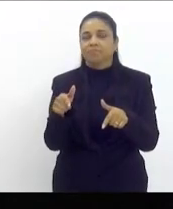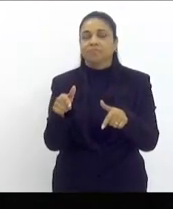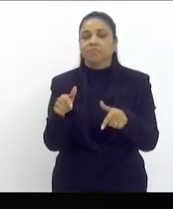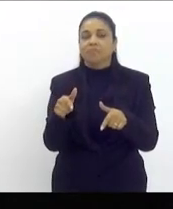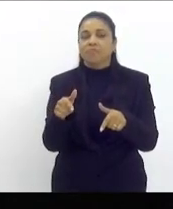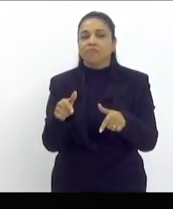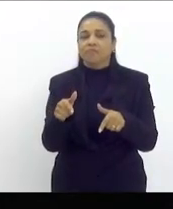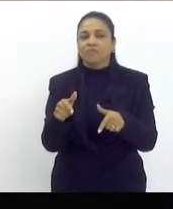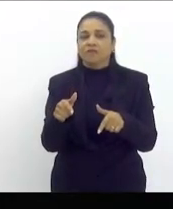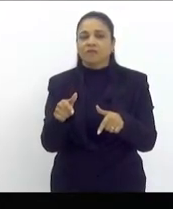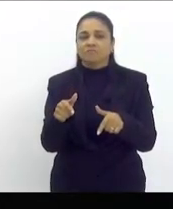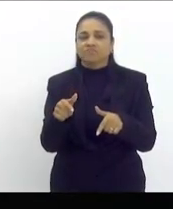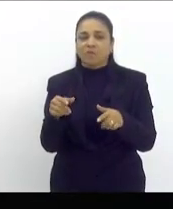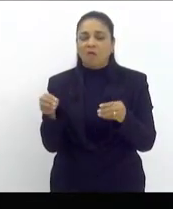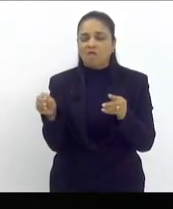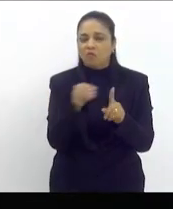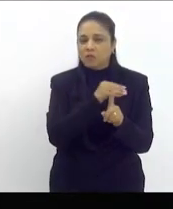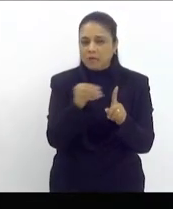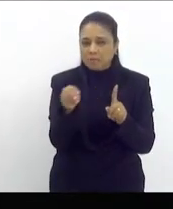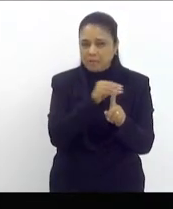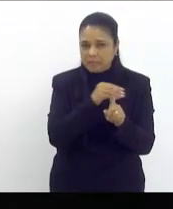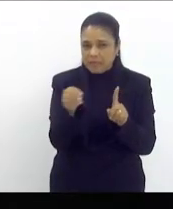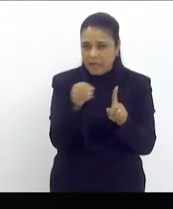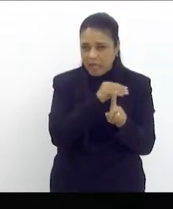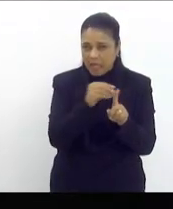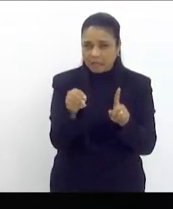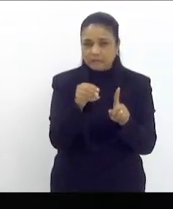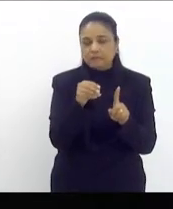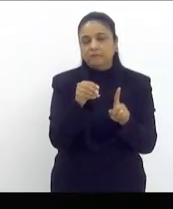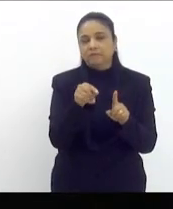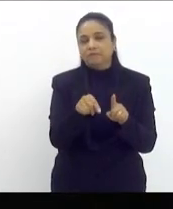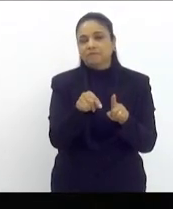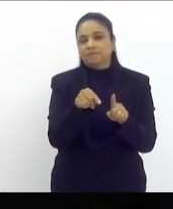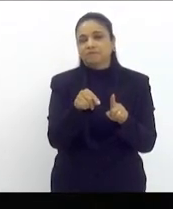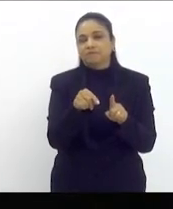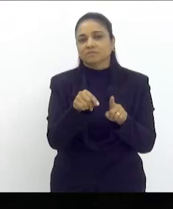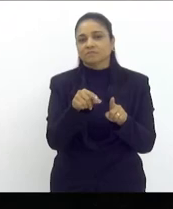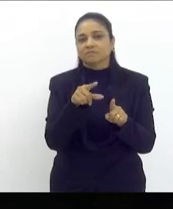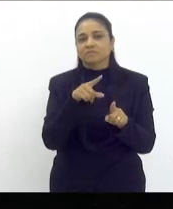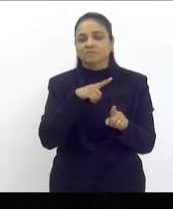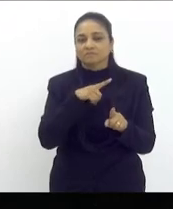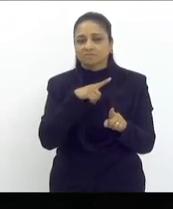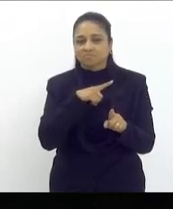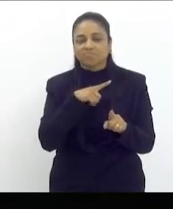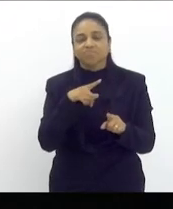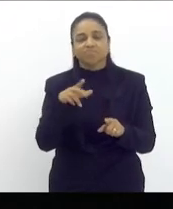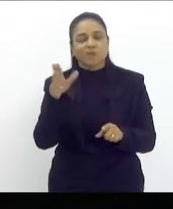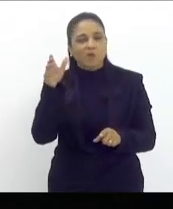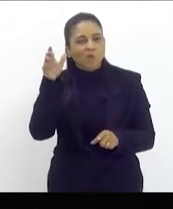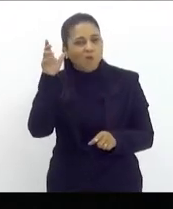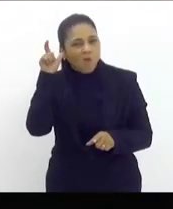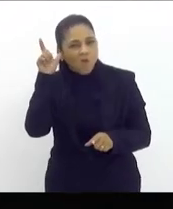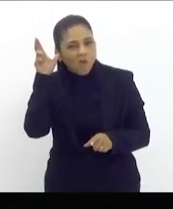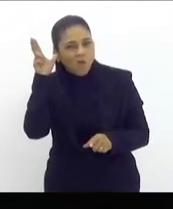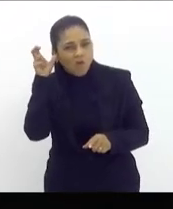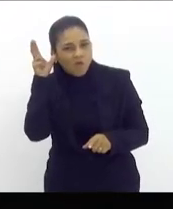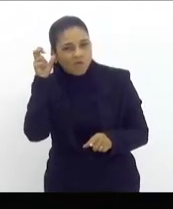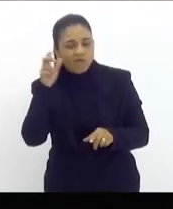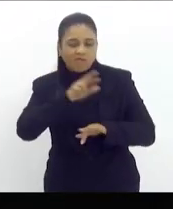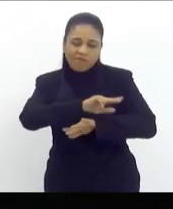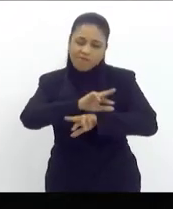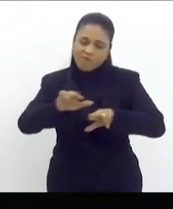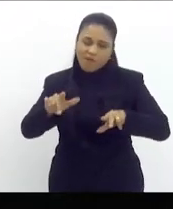de extrema vulnerabilidade ali senhora presidente podemos ouvir várias mulheres de